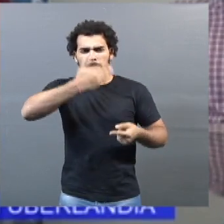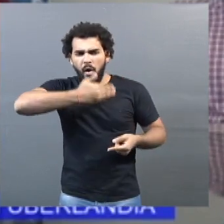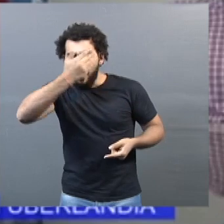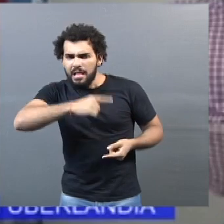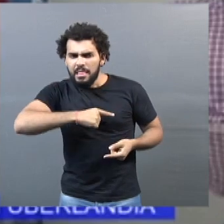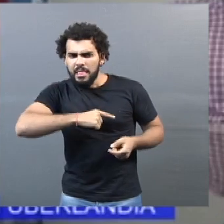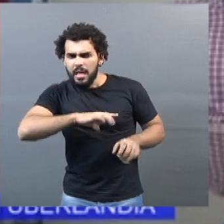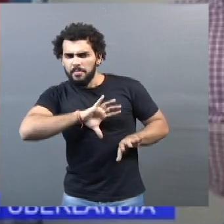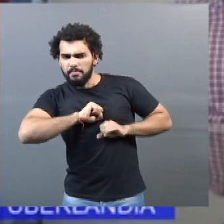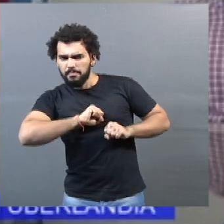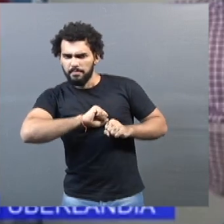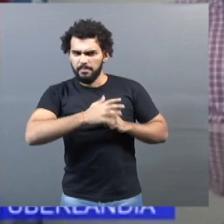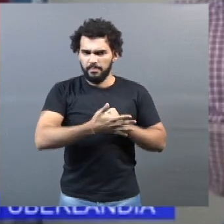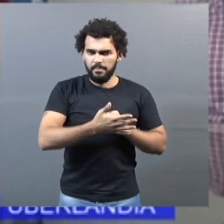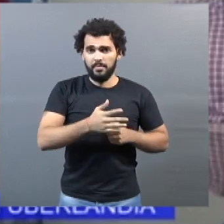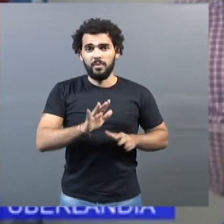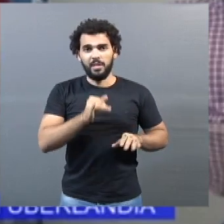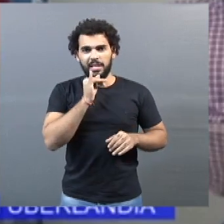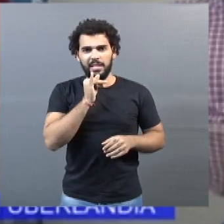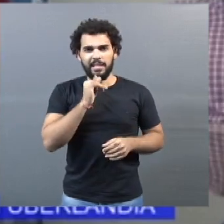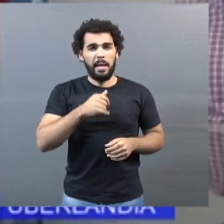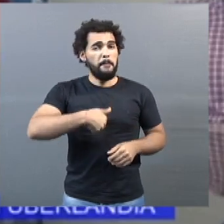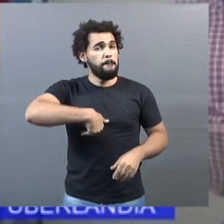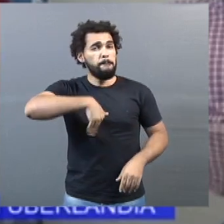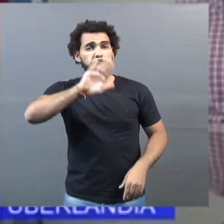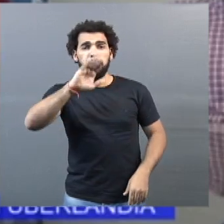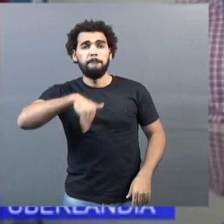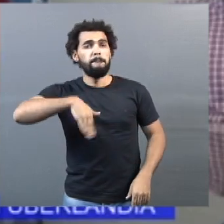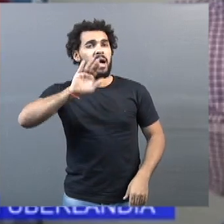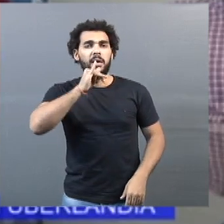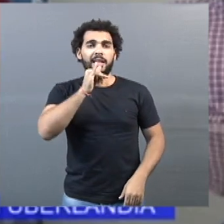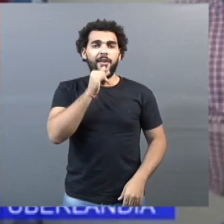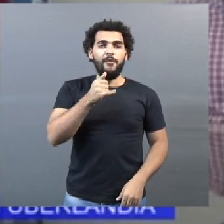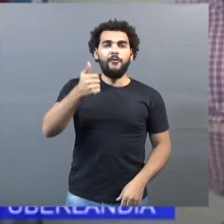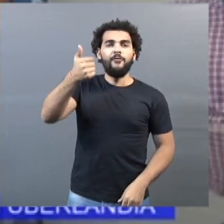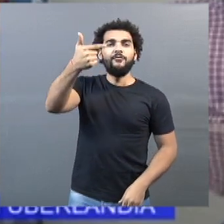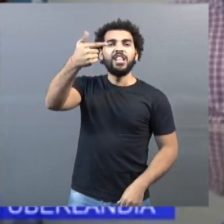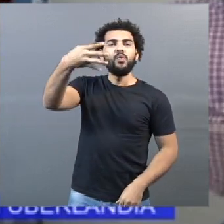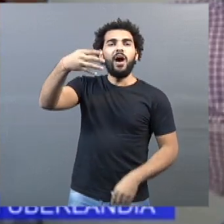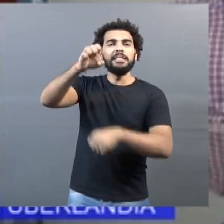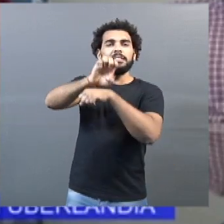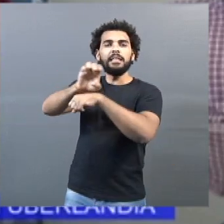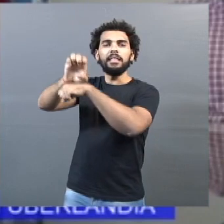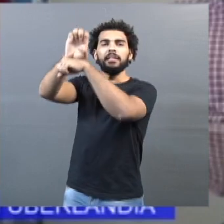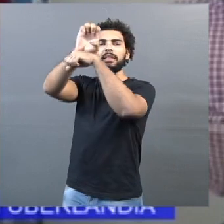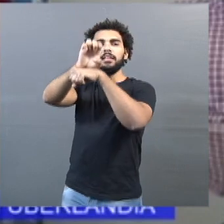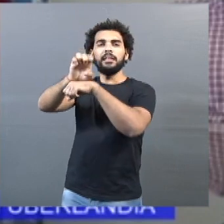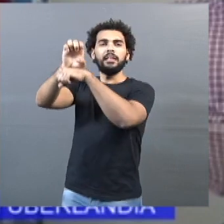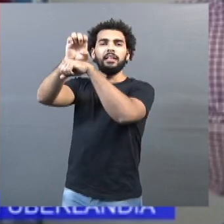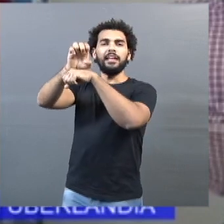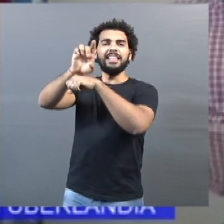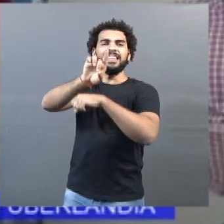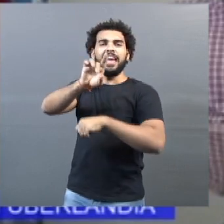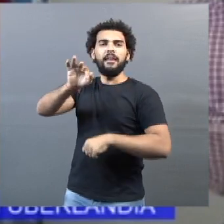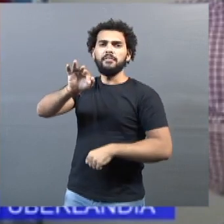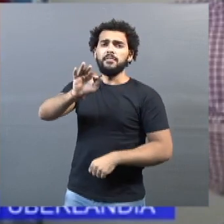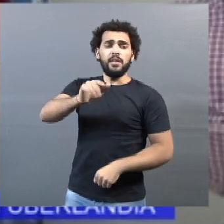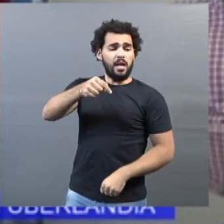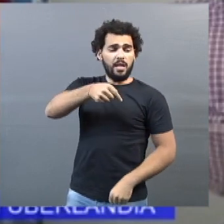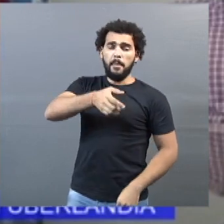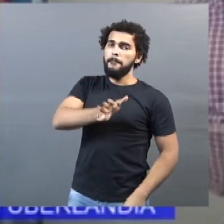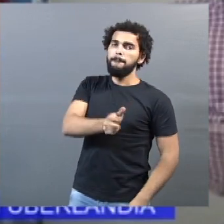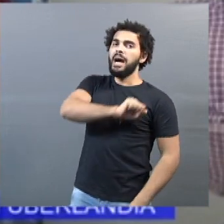mais do que 24 estados brasileiros e o Distrito Federal. Então, nós não podemos ser tratados dessa forma.